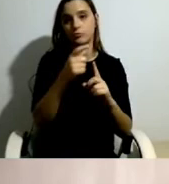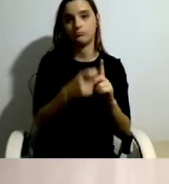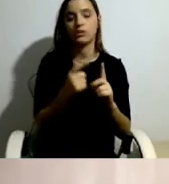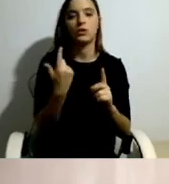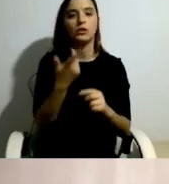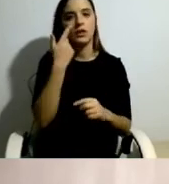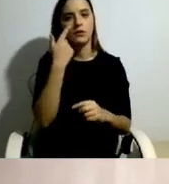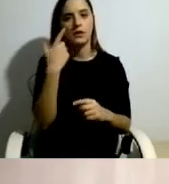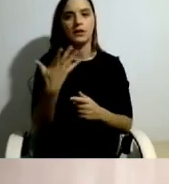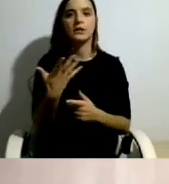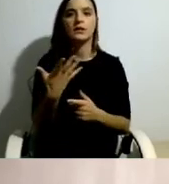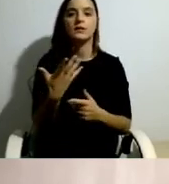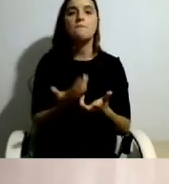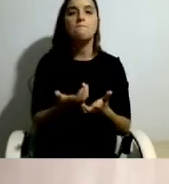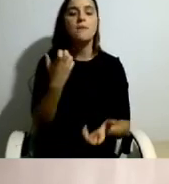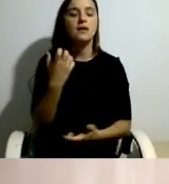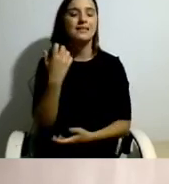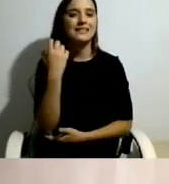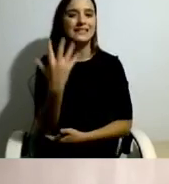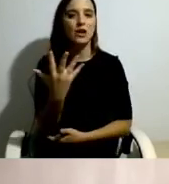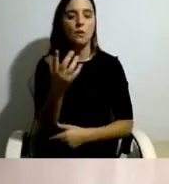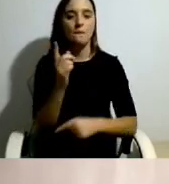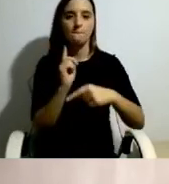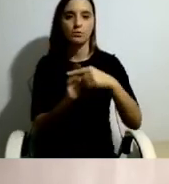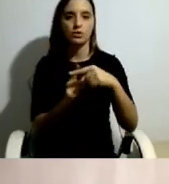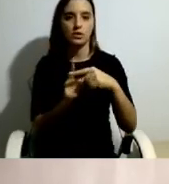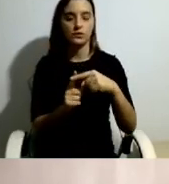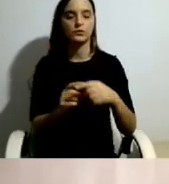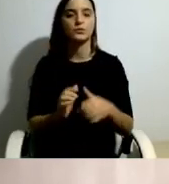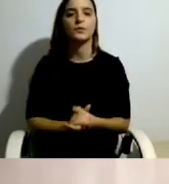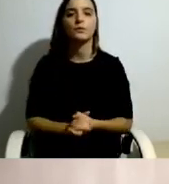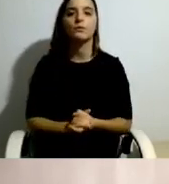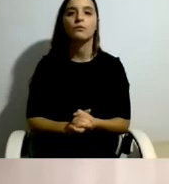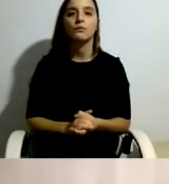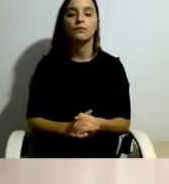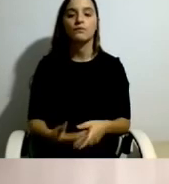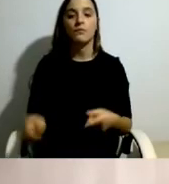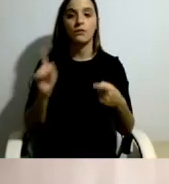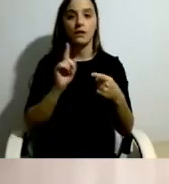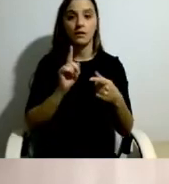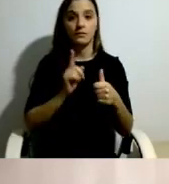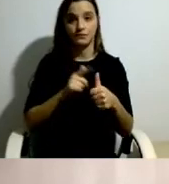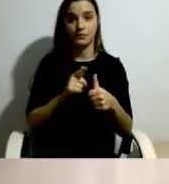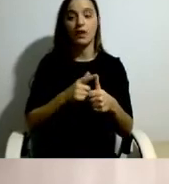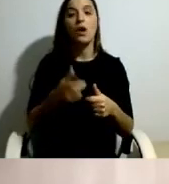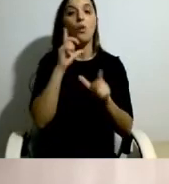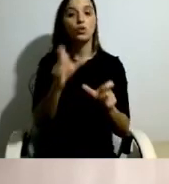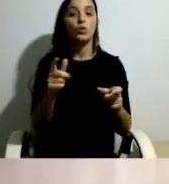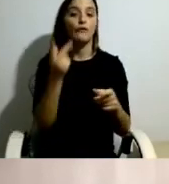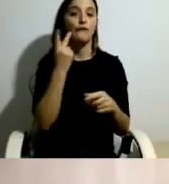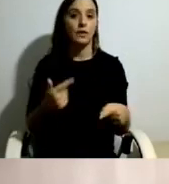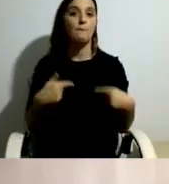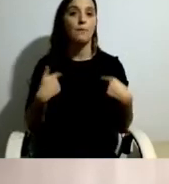cinco grandes impactos positivos na sua vida. Em primeiro lugar, o controle sobre as suas vidas. E aqui